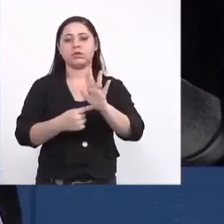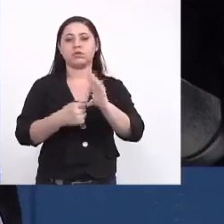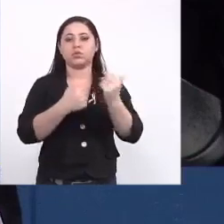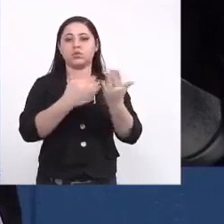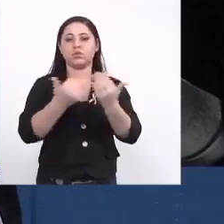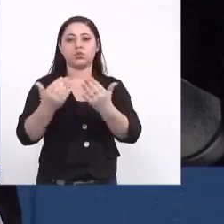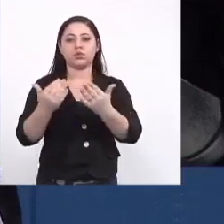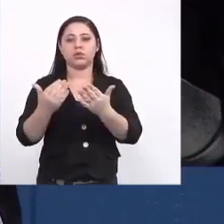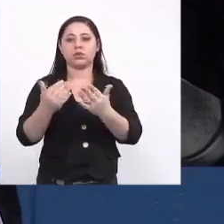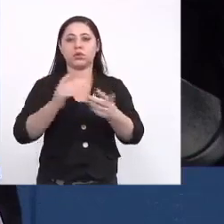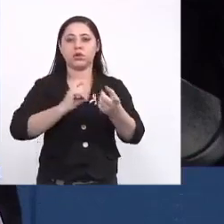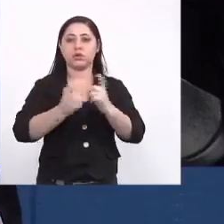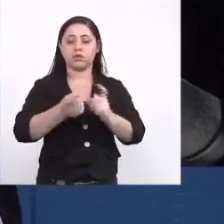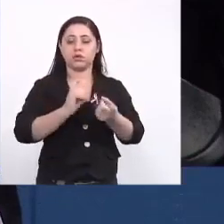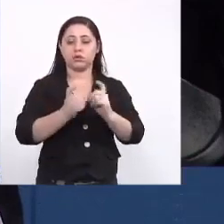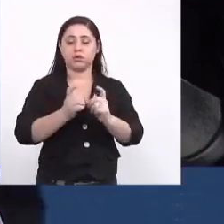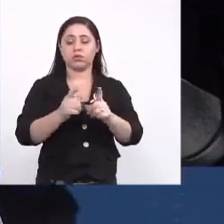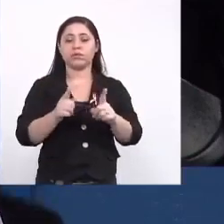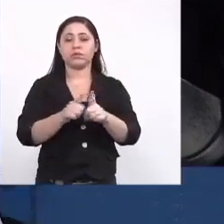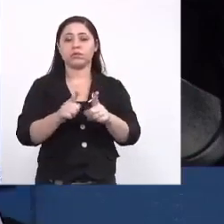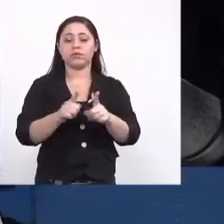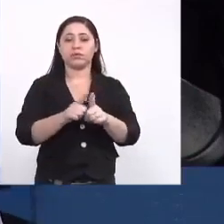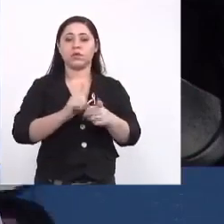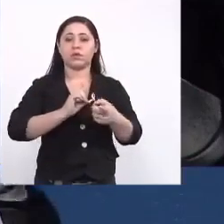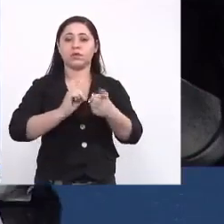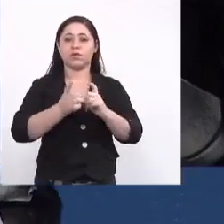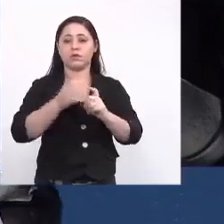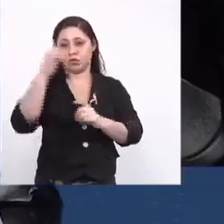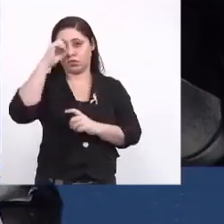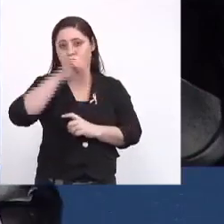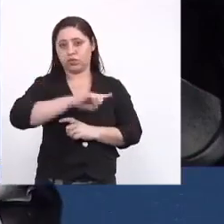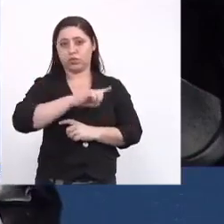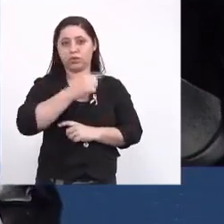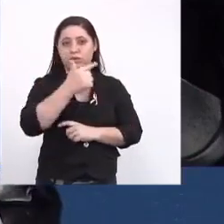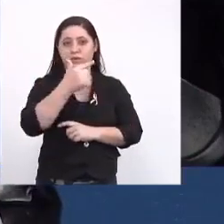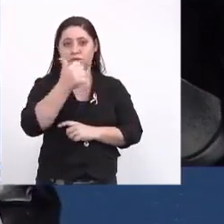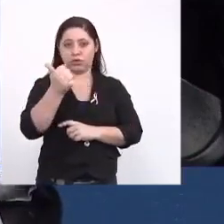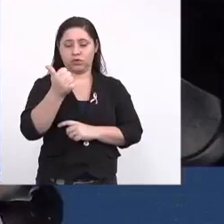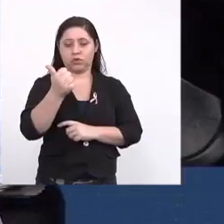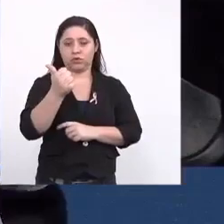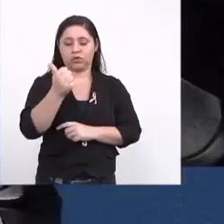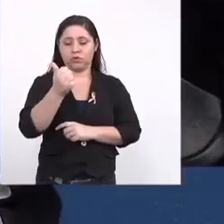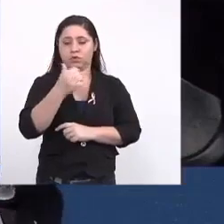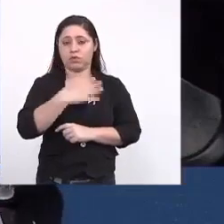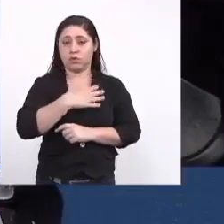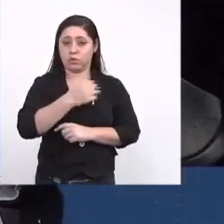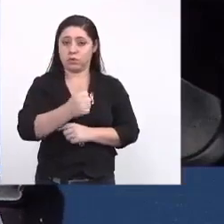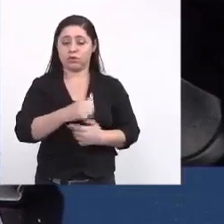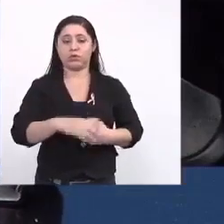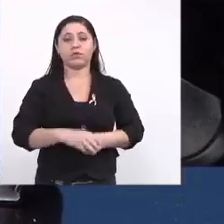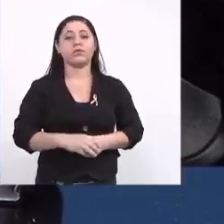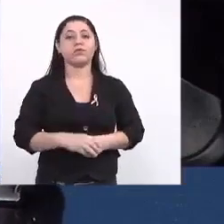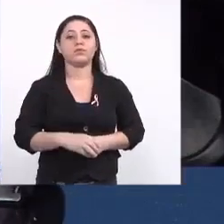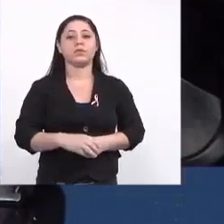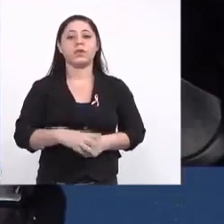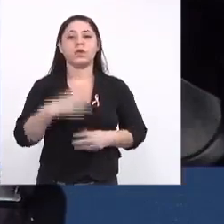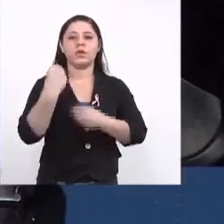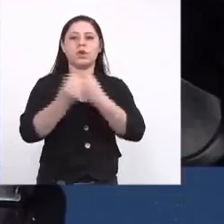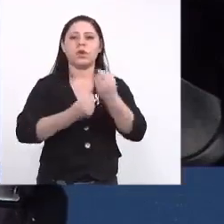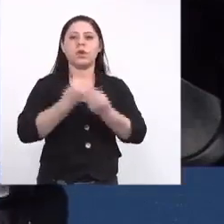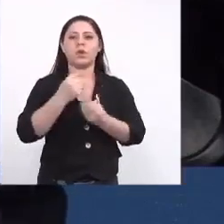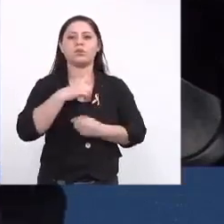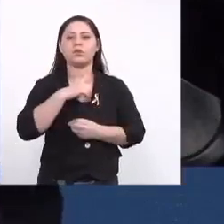da reunião do dia 21 de 8. Como nós temos aqui